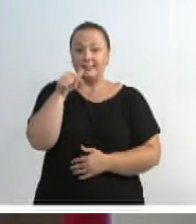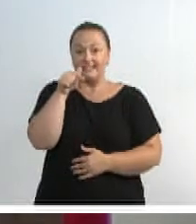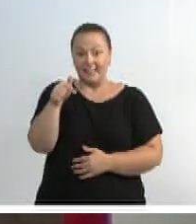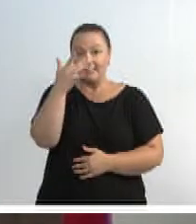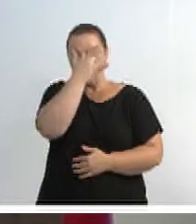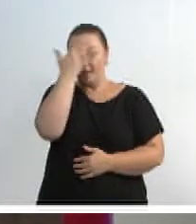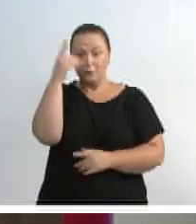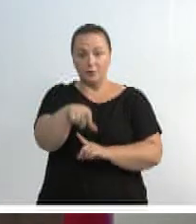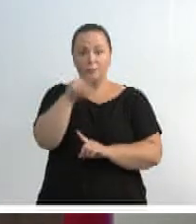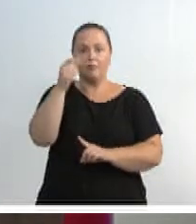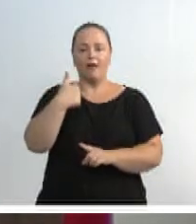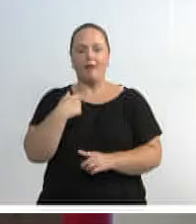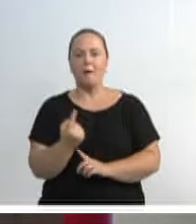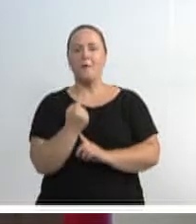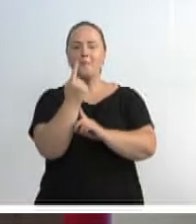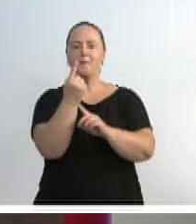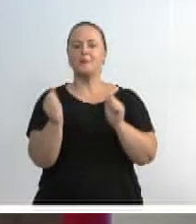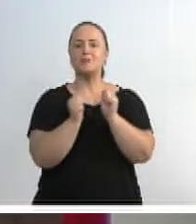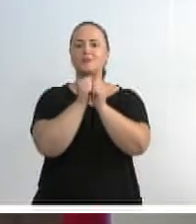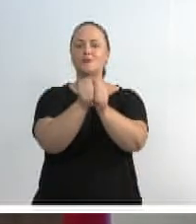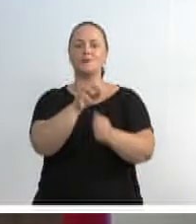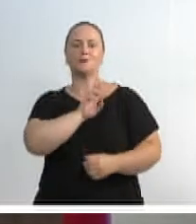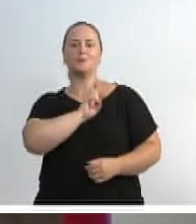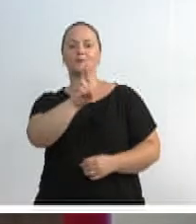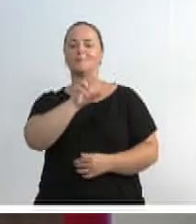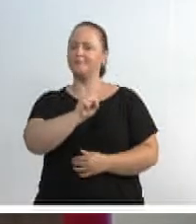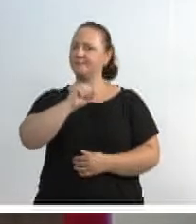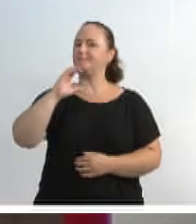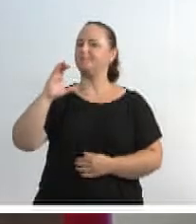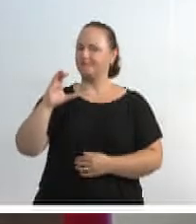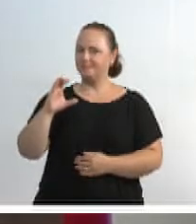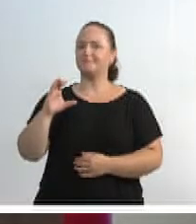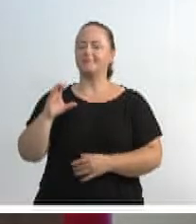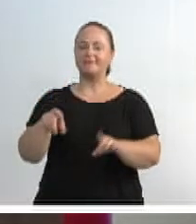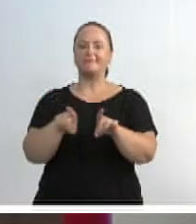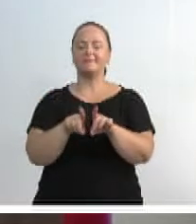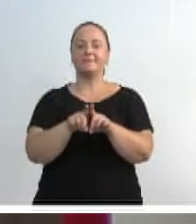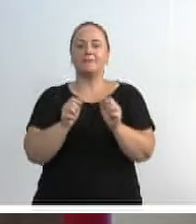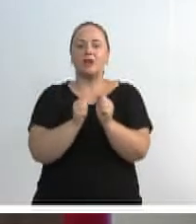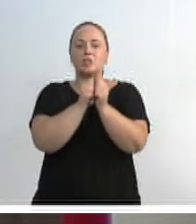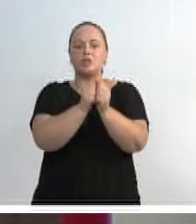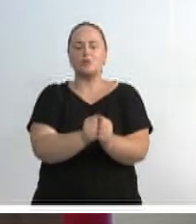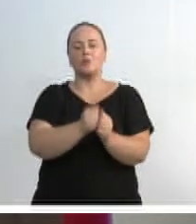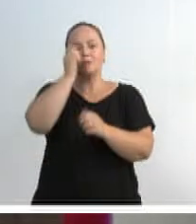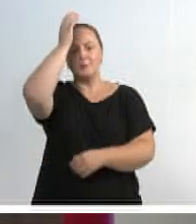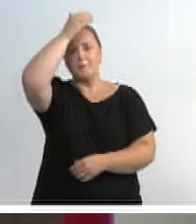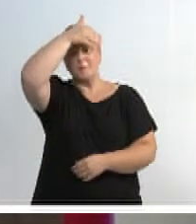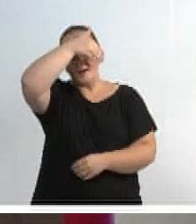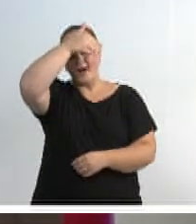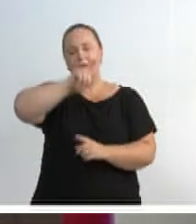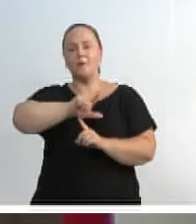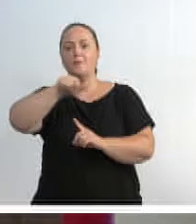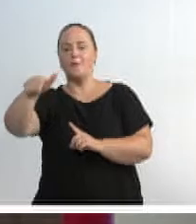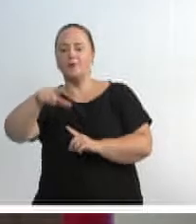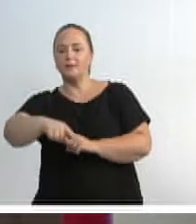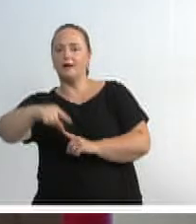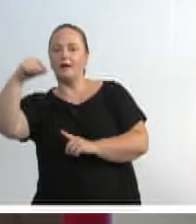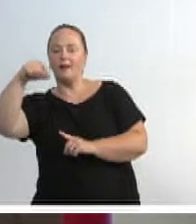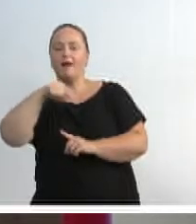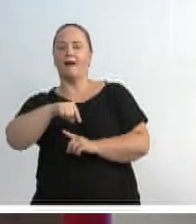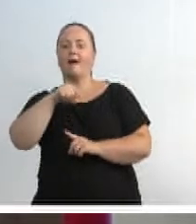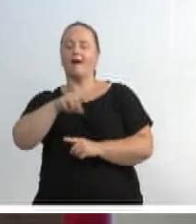selecionados para representar o estado de Santa Catarina, e, juntamente com o vice-prefeito Mário Hildebrandt, o outro selecionado para